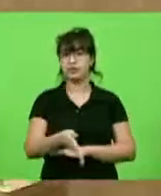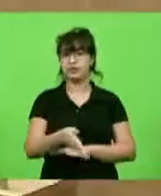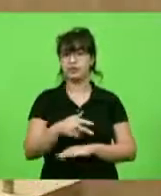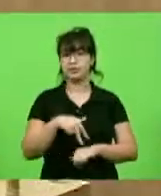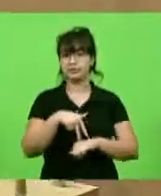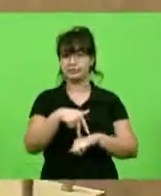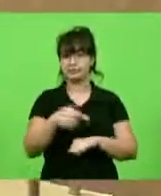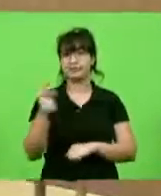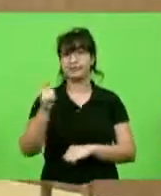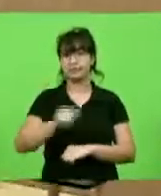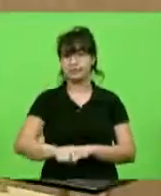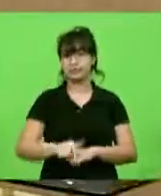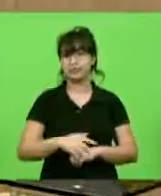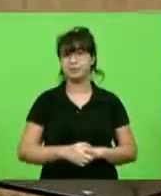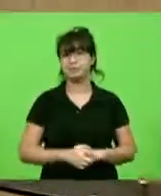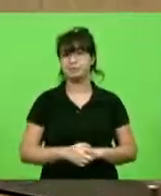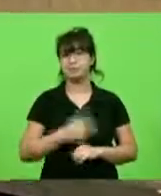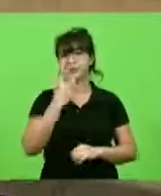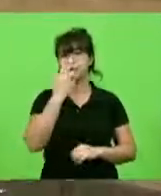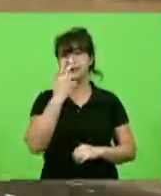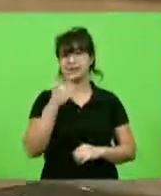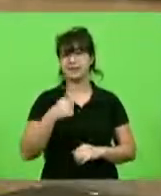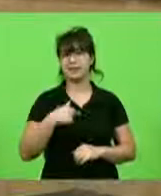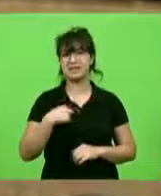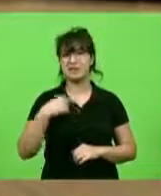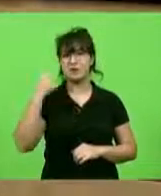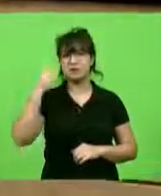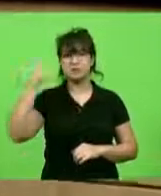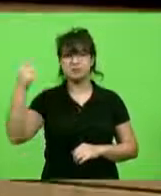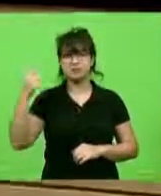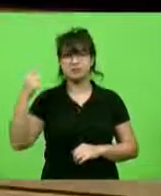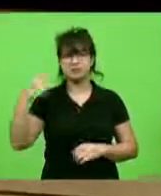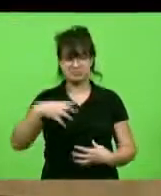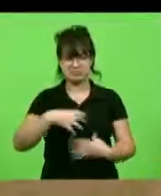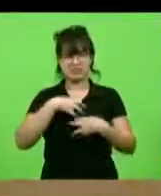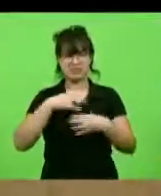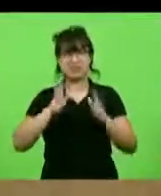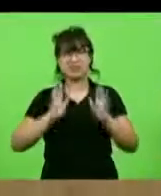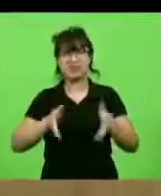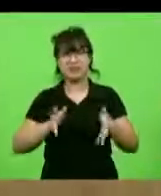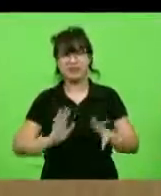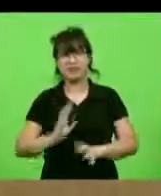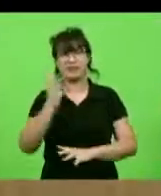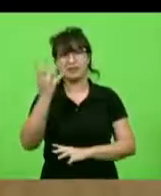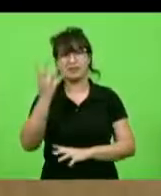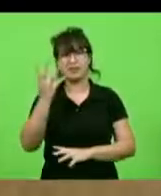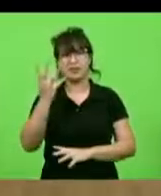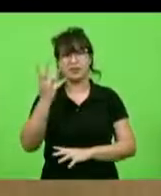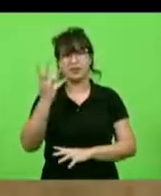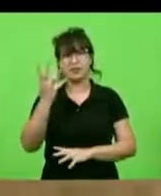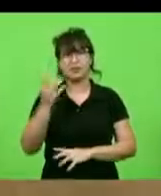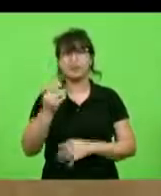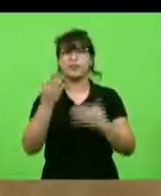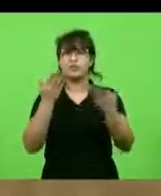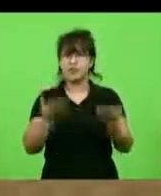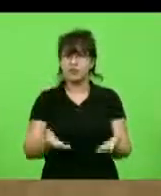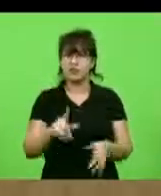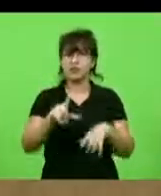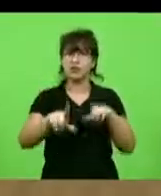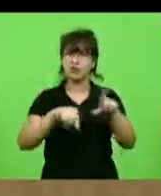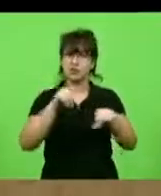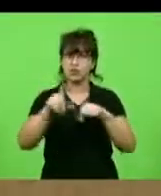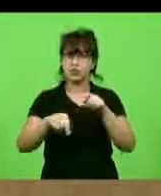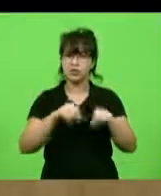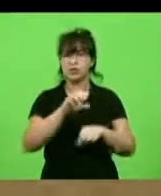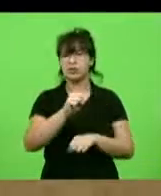vez. Parece que eu estou tendo um déjà vu, mas antes gostaria de situar aquele nosso eleitor catarinense, até aquele que